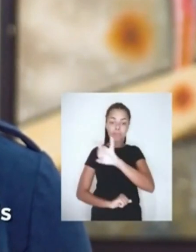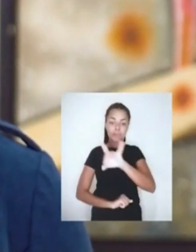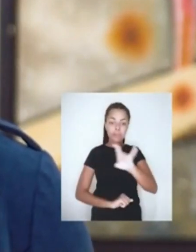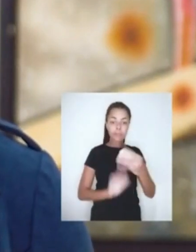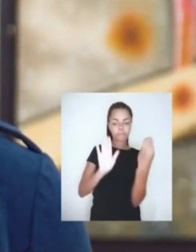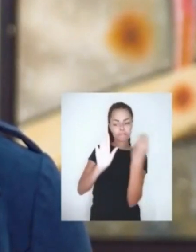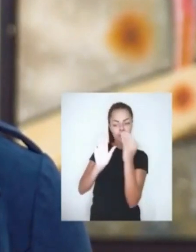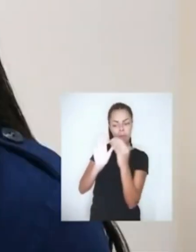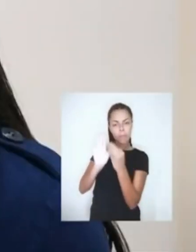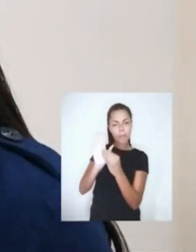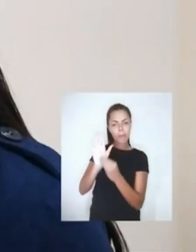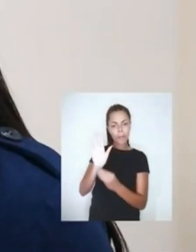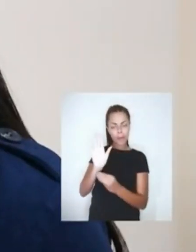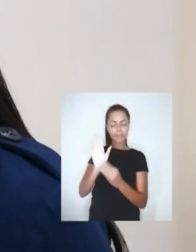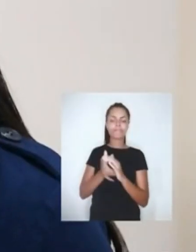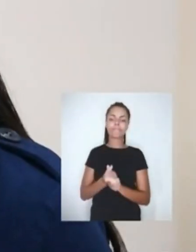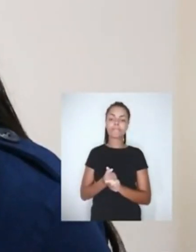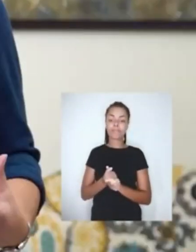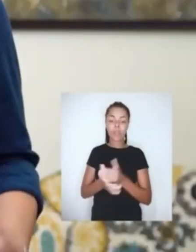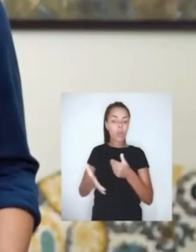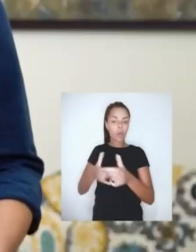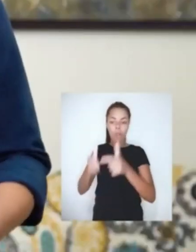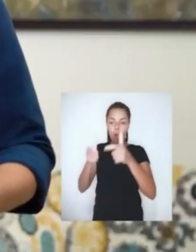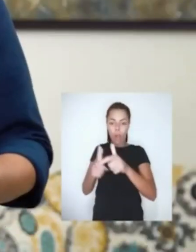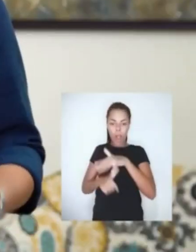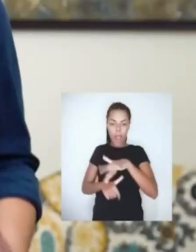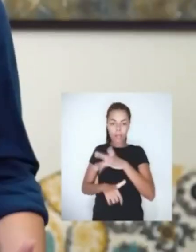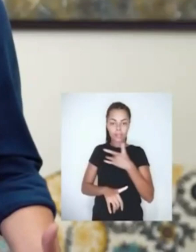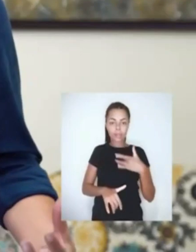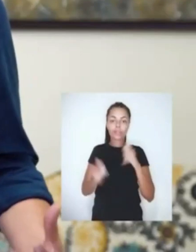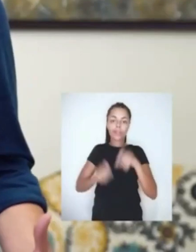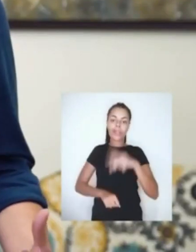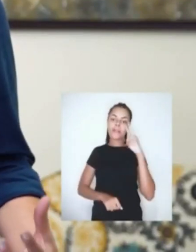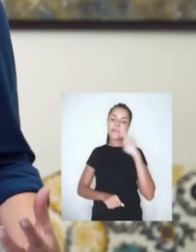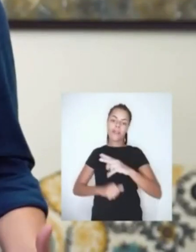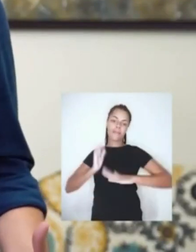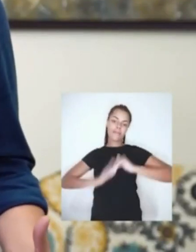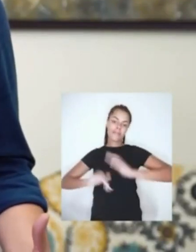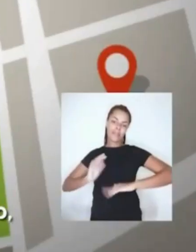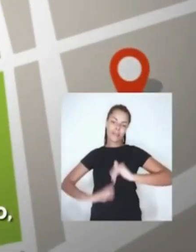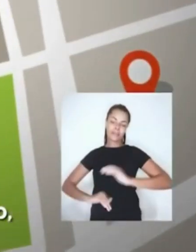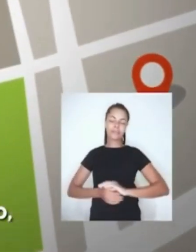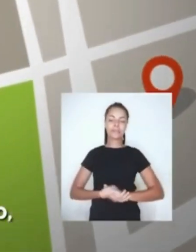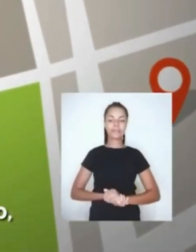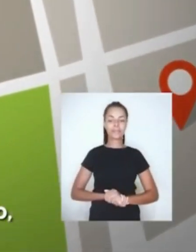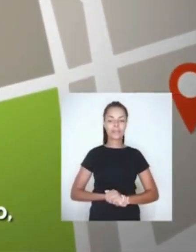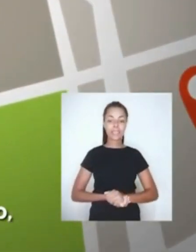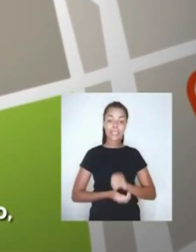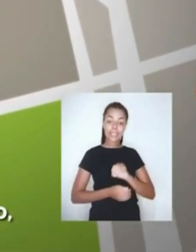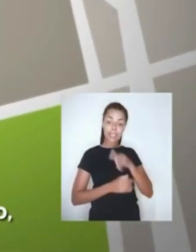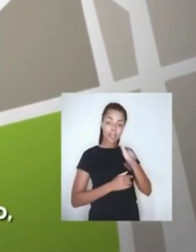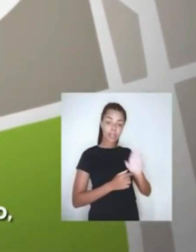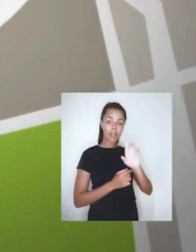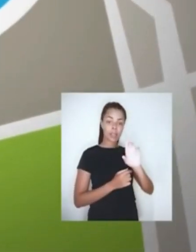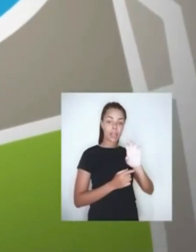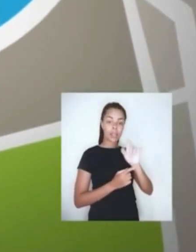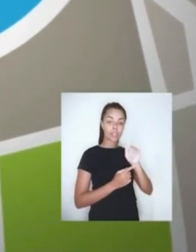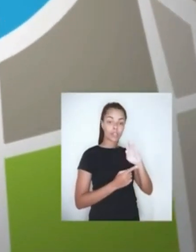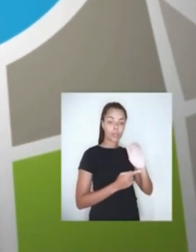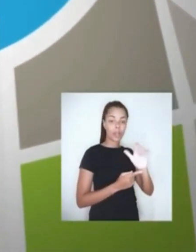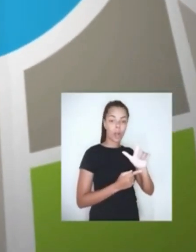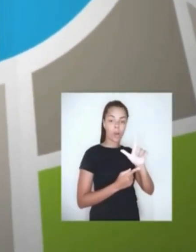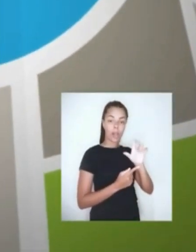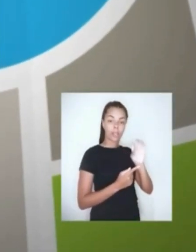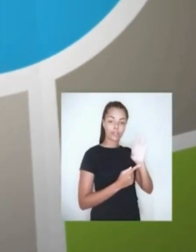digitais dos pacientes, disponibilizando as informações para todas as unidades de saúde. Se o paciente é atendido, por exemplo, na